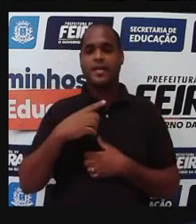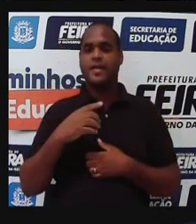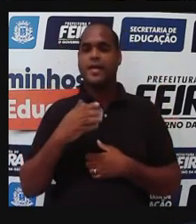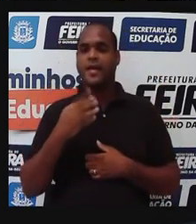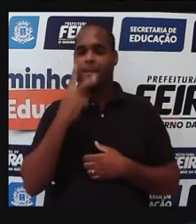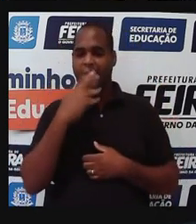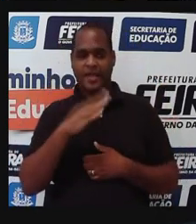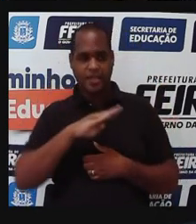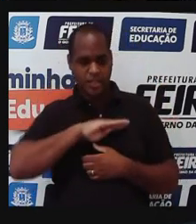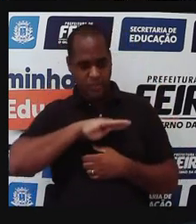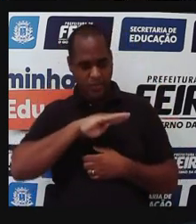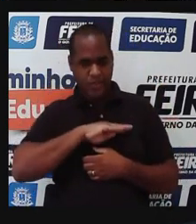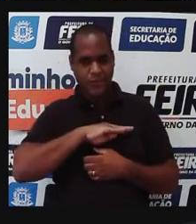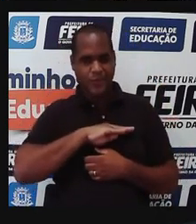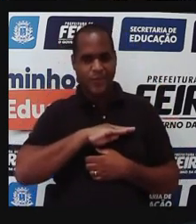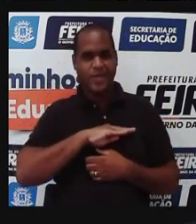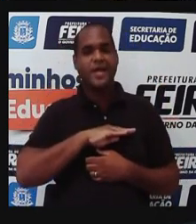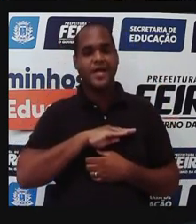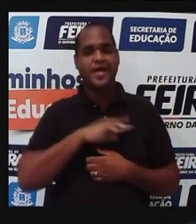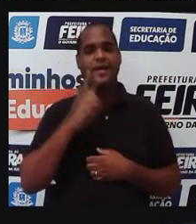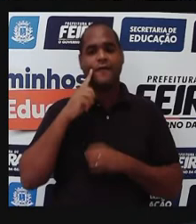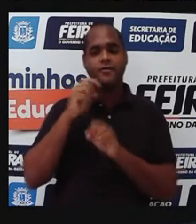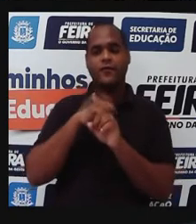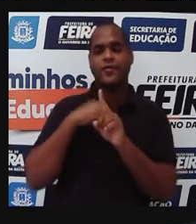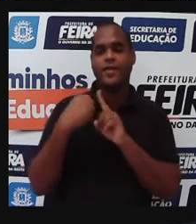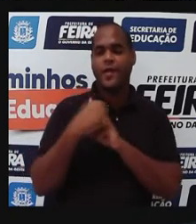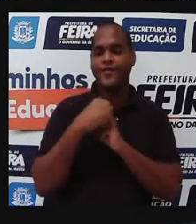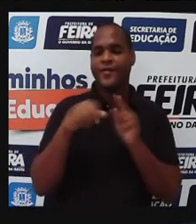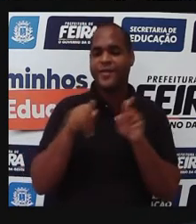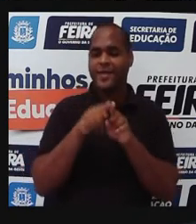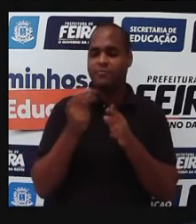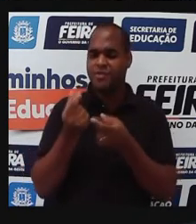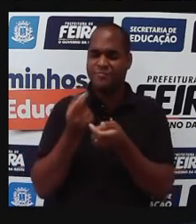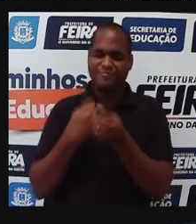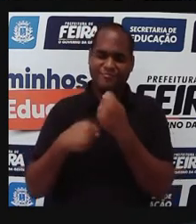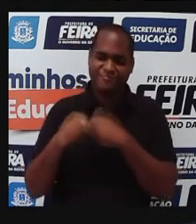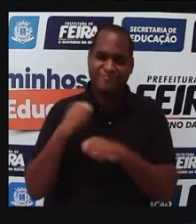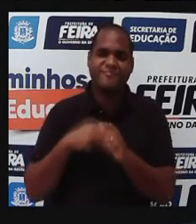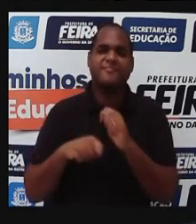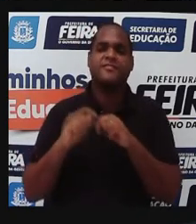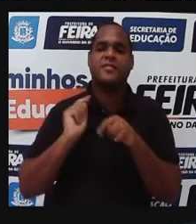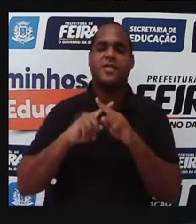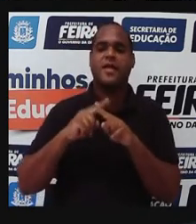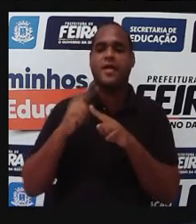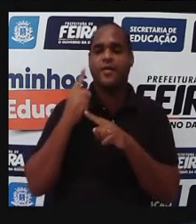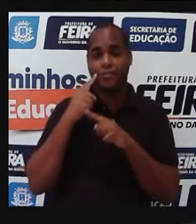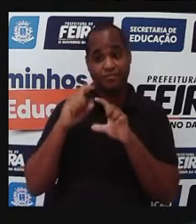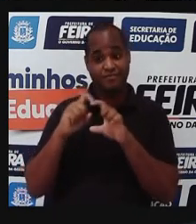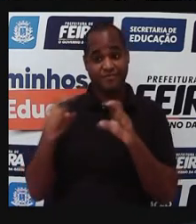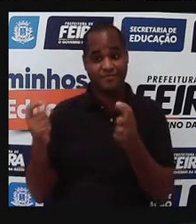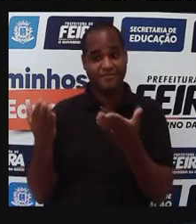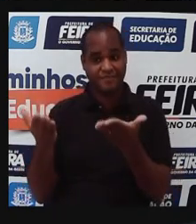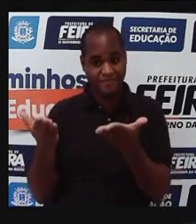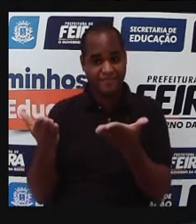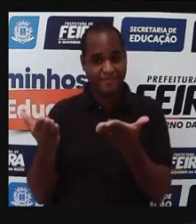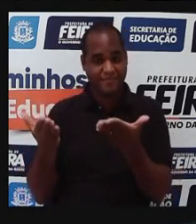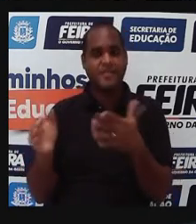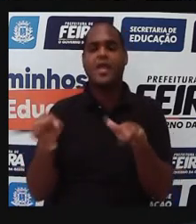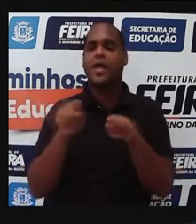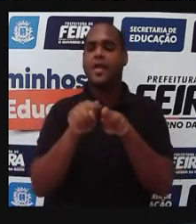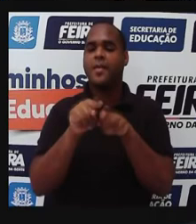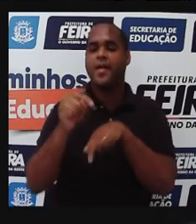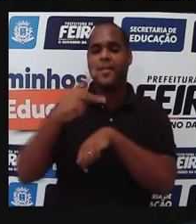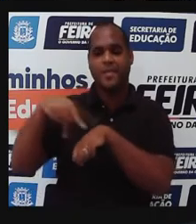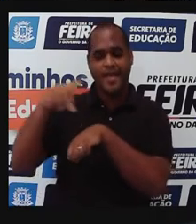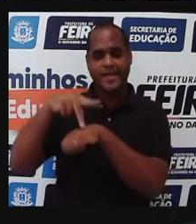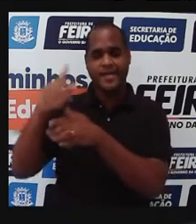que se aproveita da fragilidade social e econômica, tá? Então, ó, os trópicos, eles estão aqui, e os